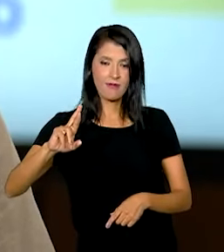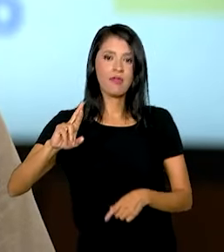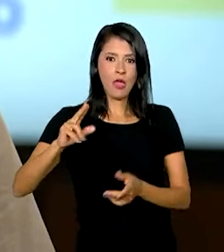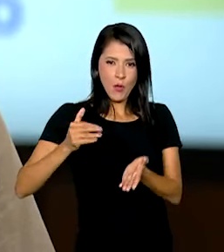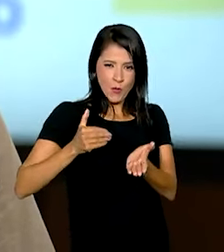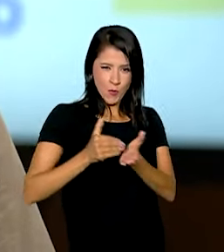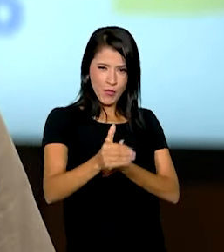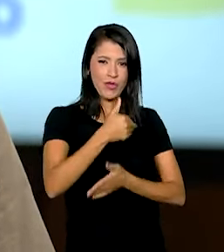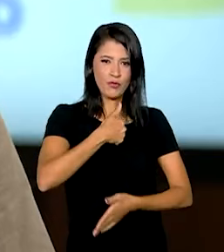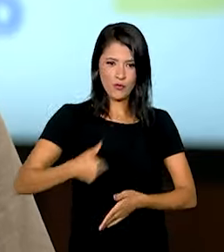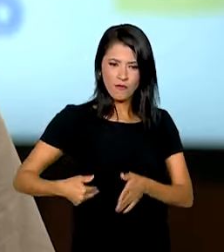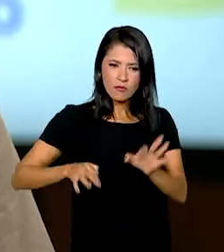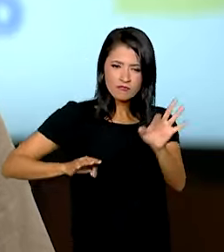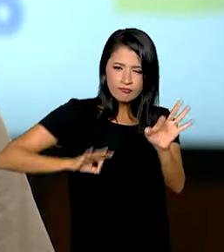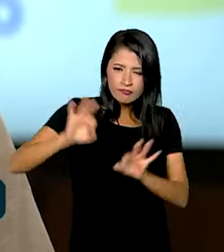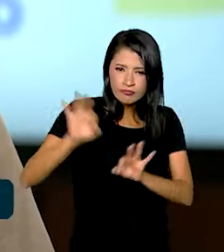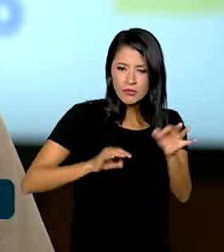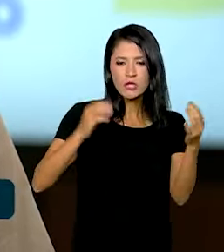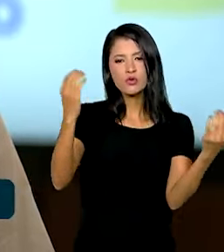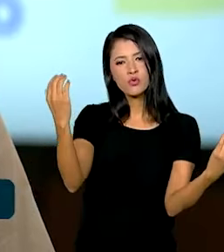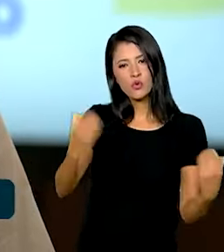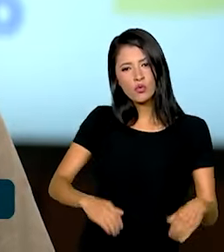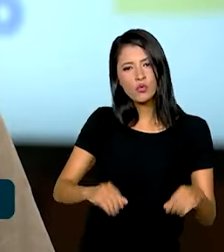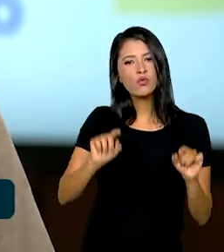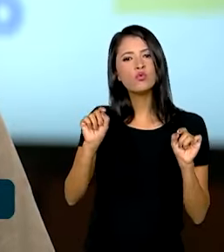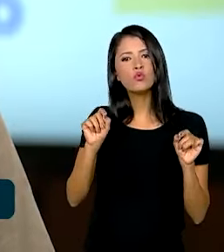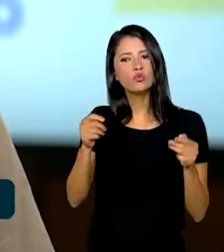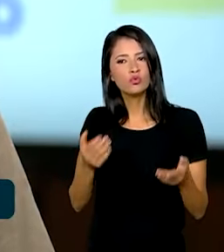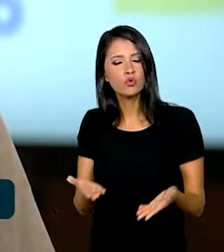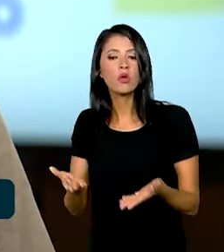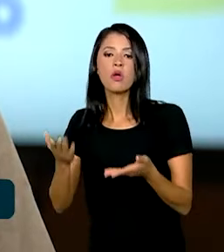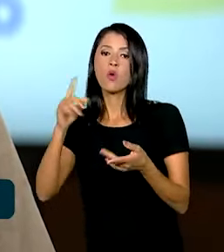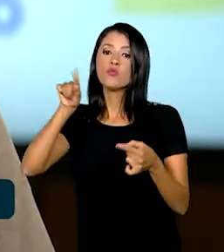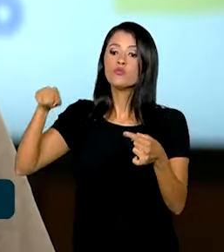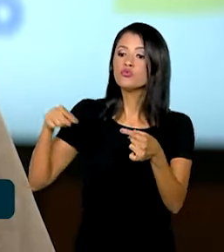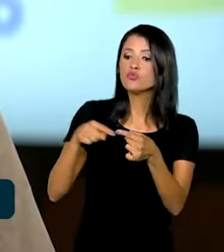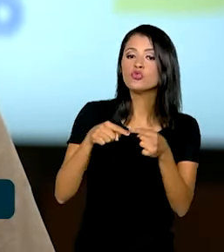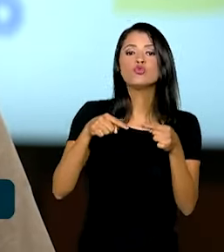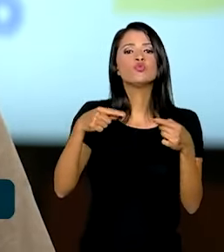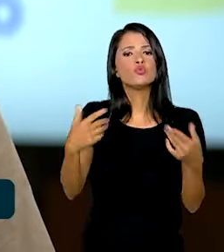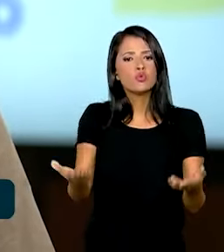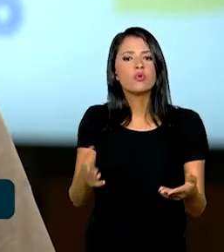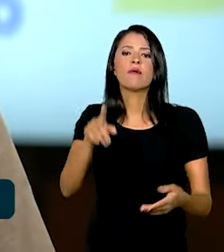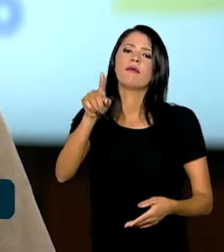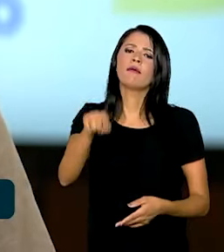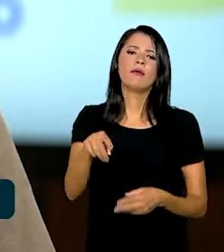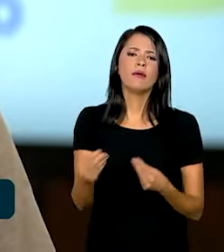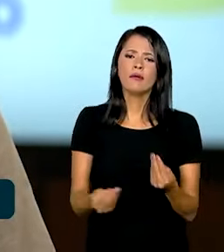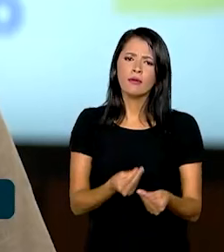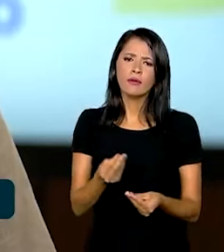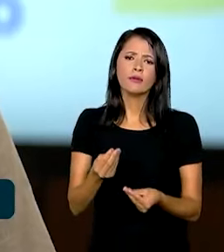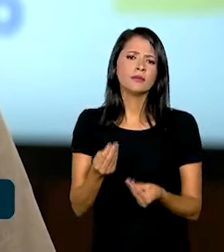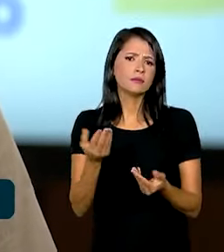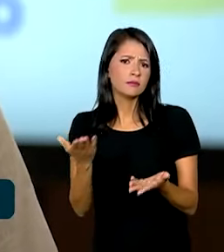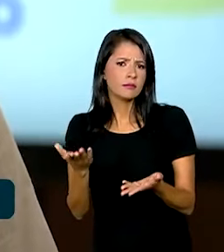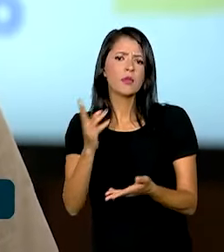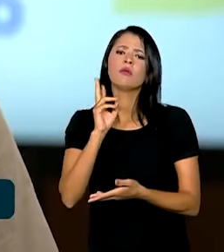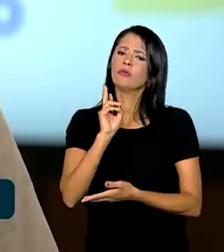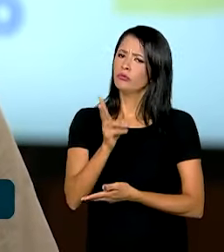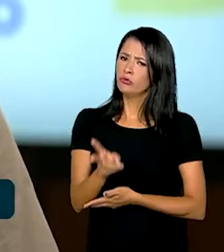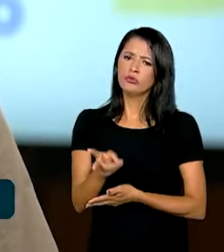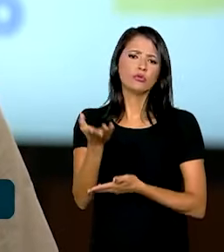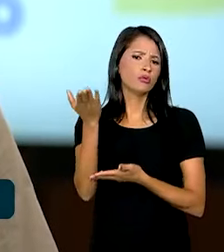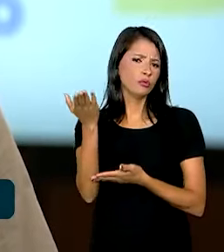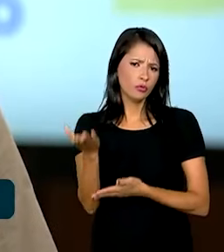começou a planejar o concurso público nacional unificado, a intenção era e continua sendo